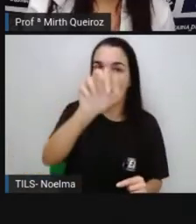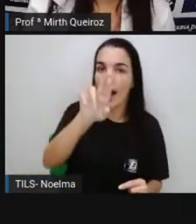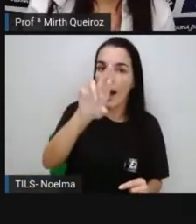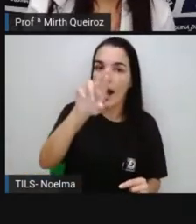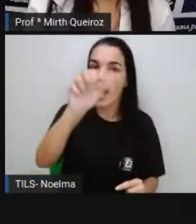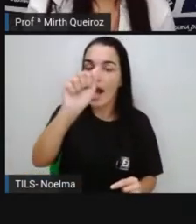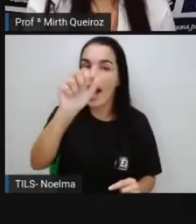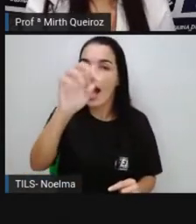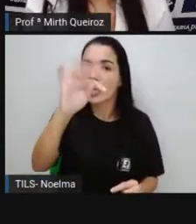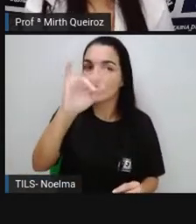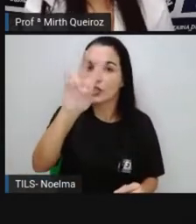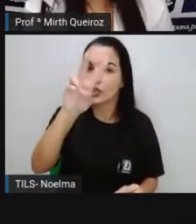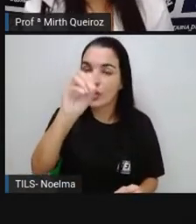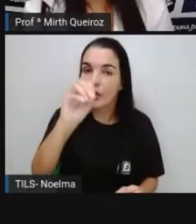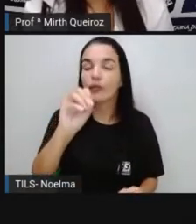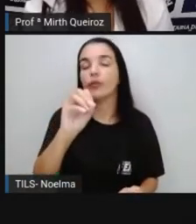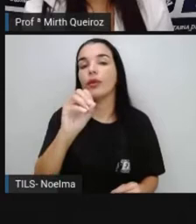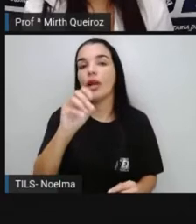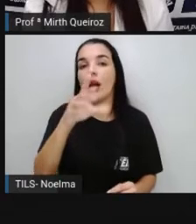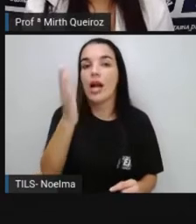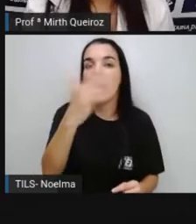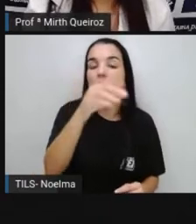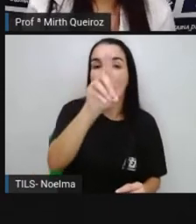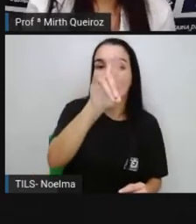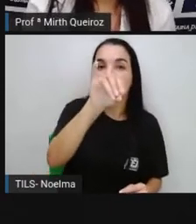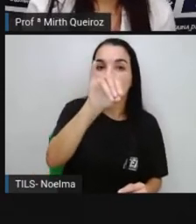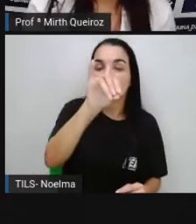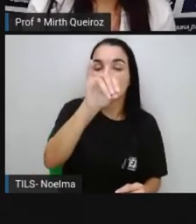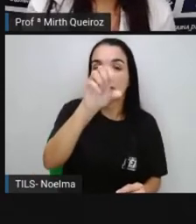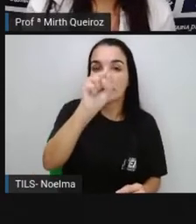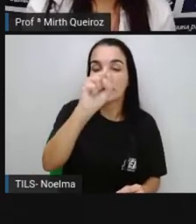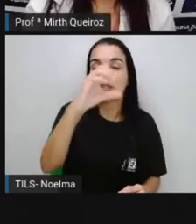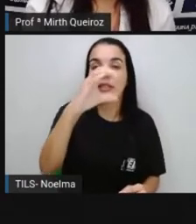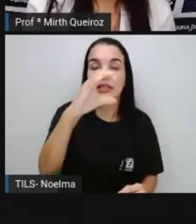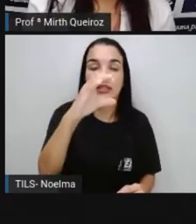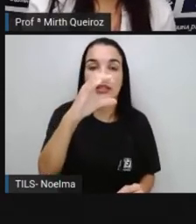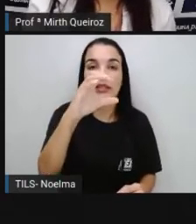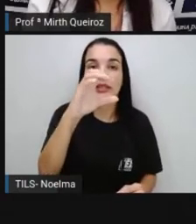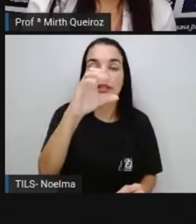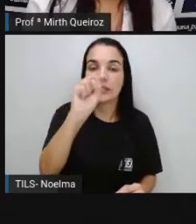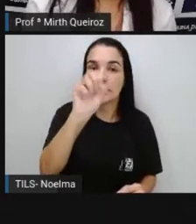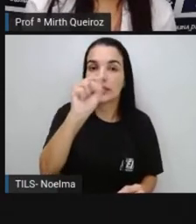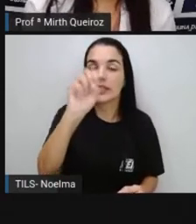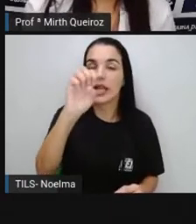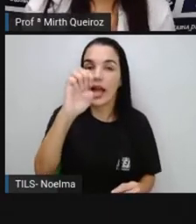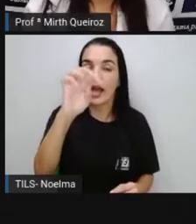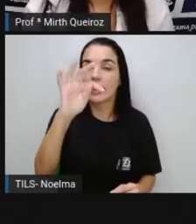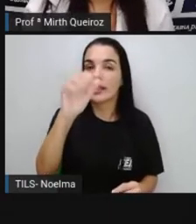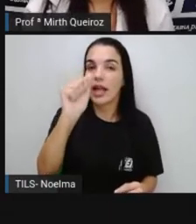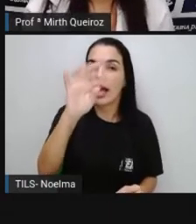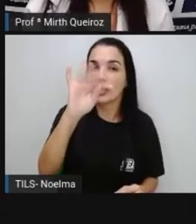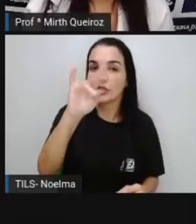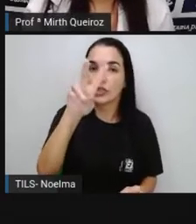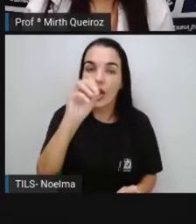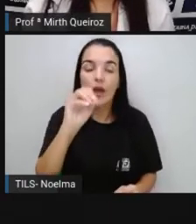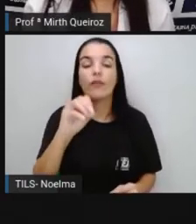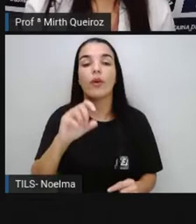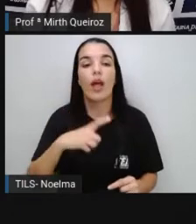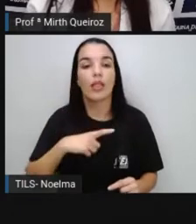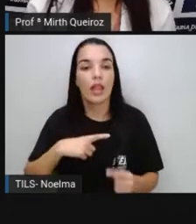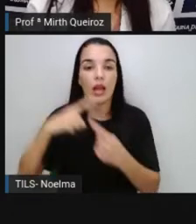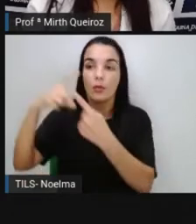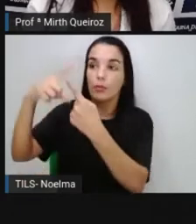descritivo, dissertativo, certo? São tipos de textos. Agora, dentro dos tipos de textos, nós temos aí